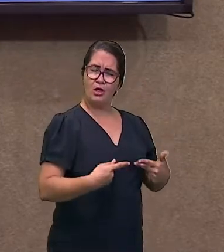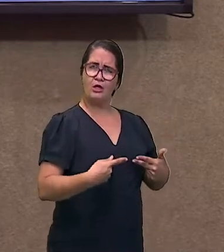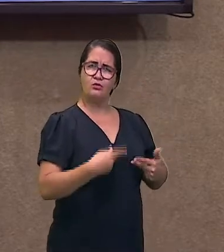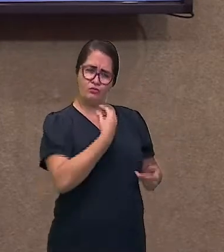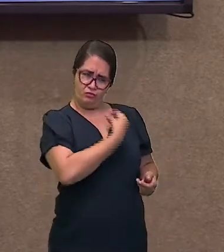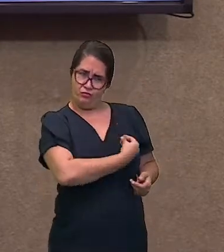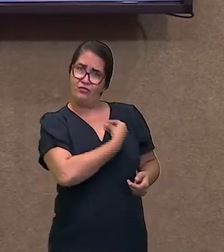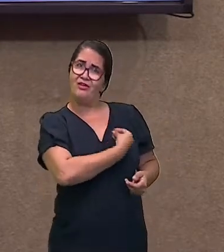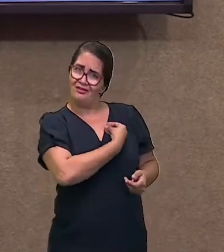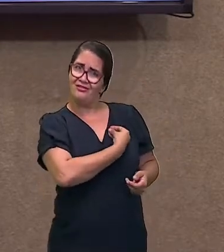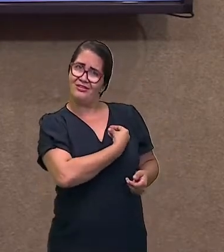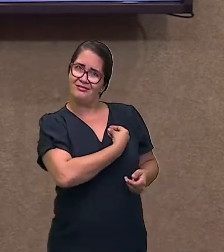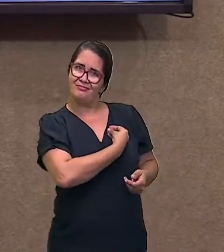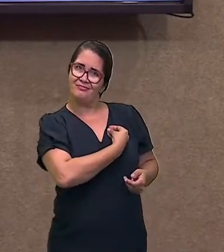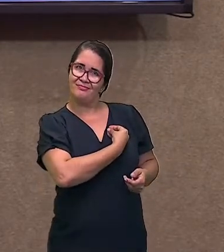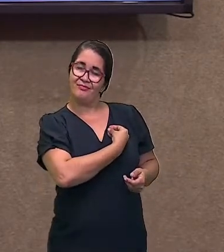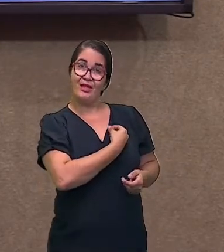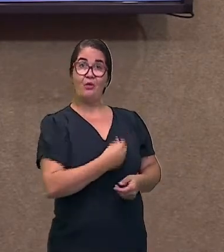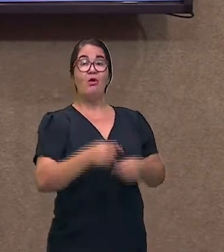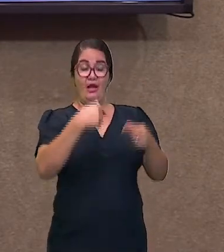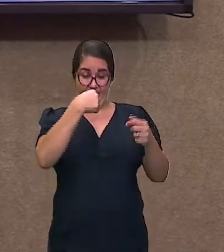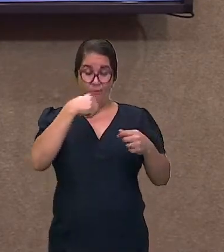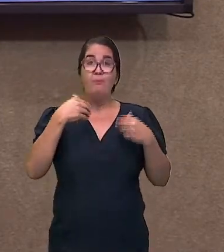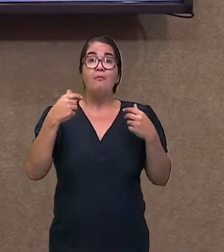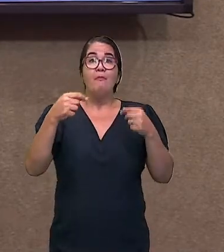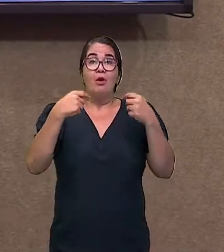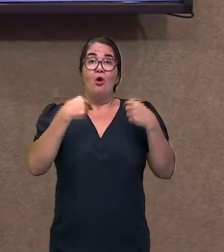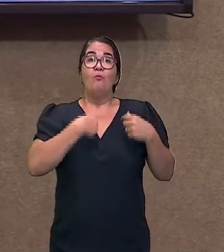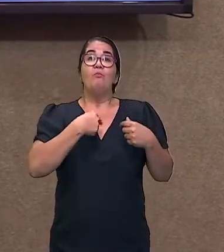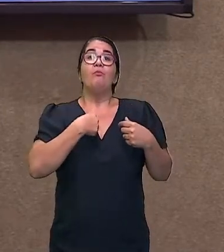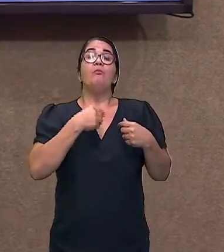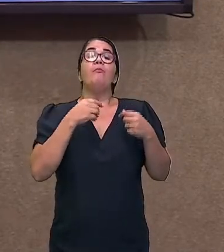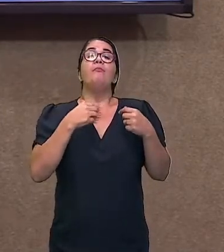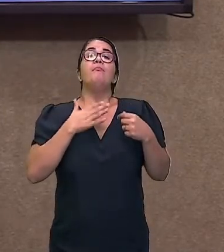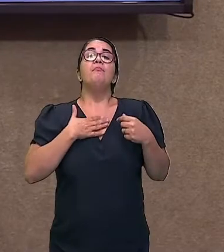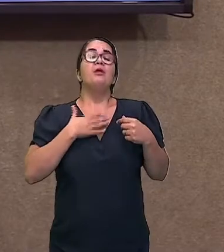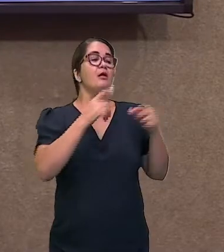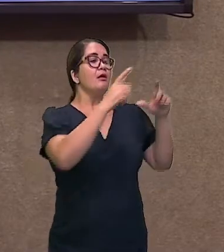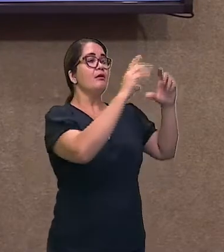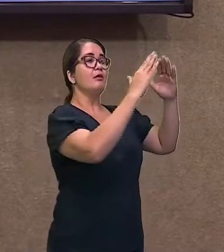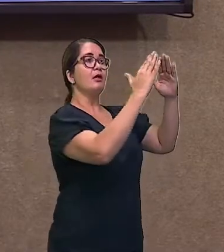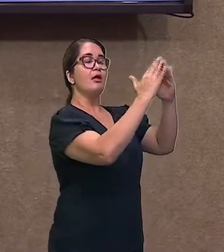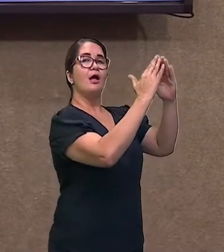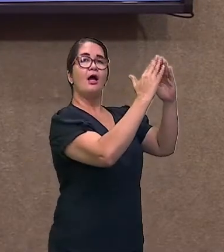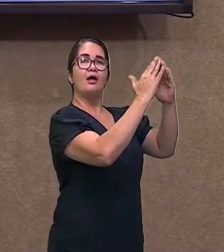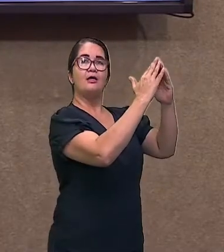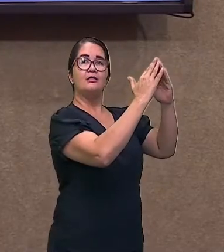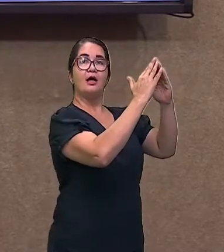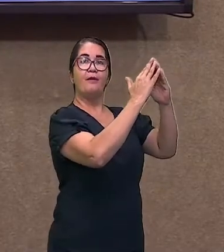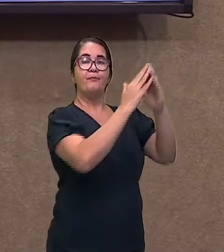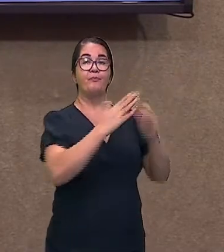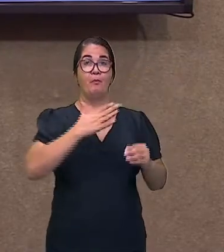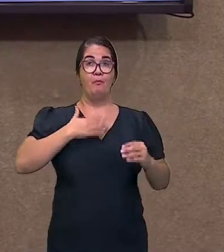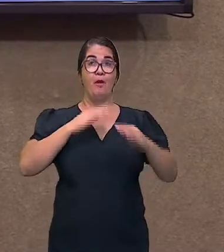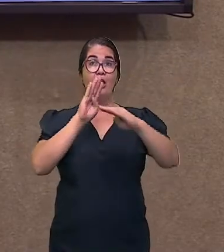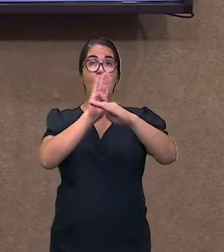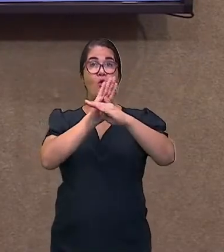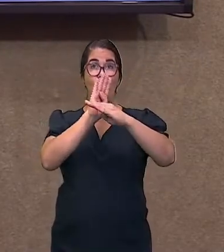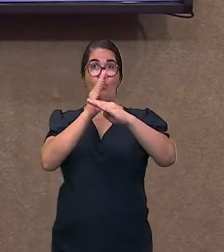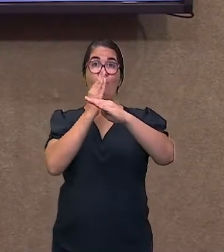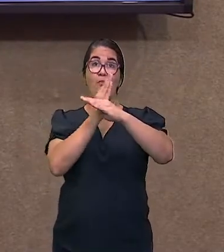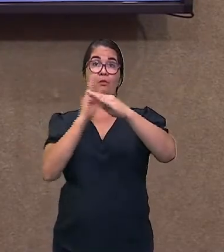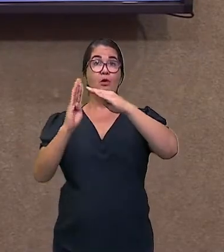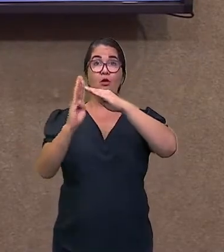Esse é o meu habitat. Ah, tá! E o que é o nicho, então? O